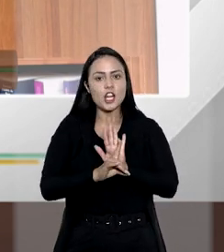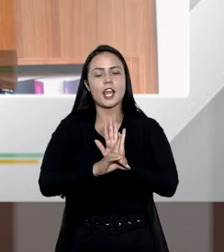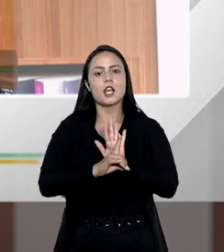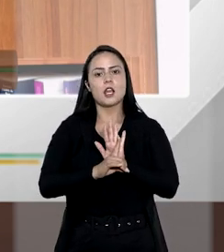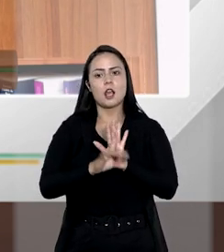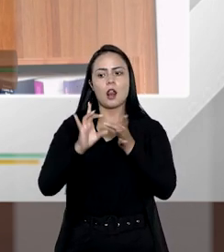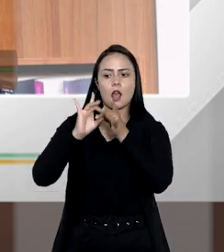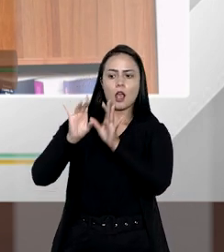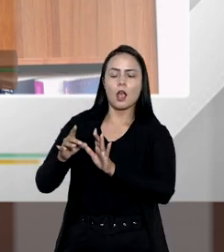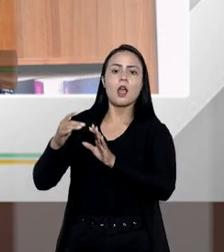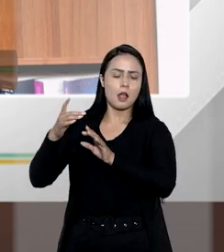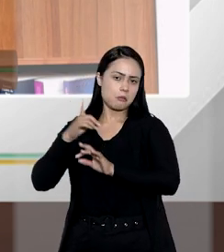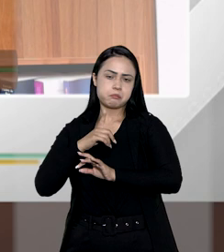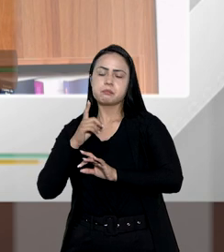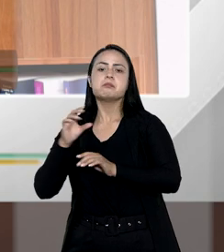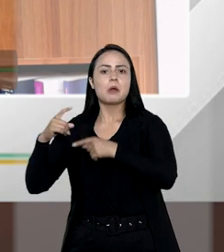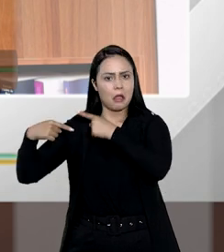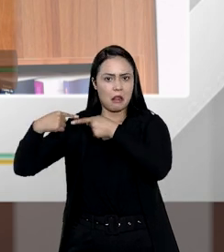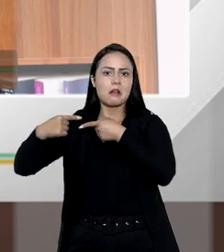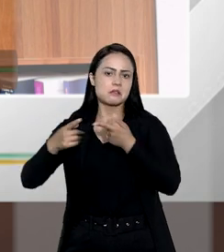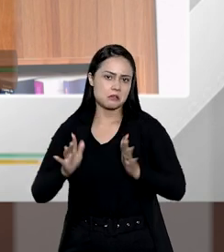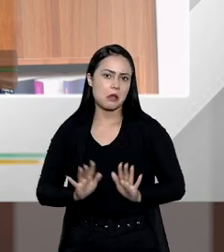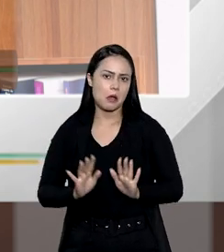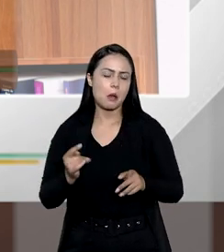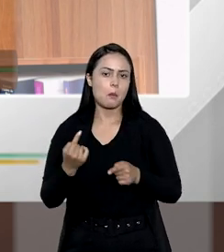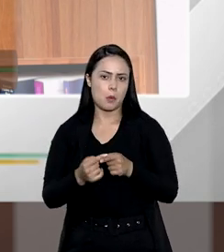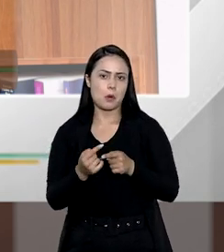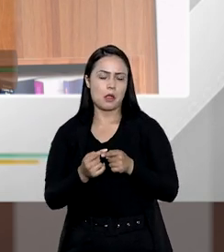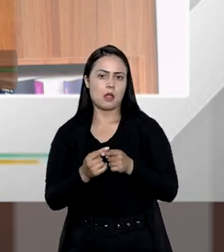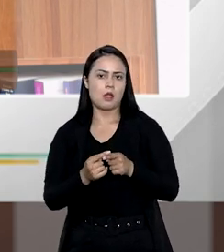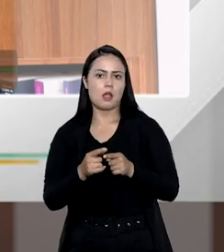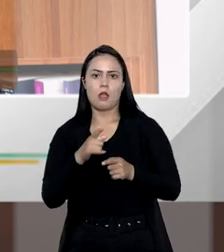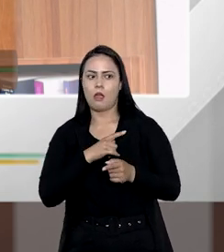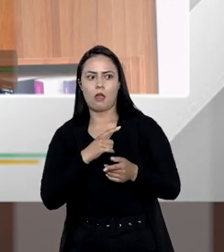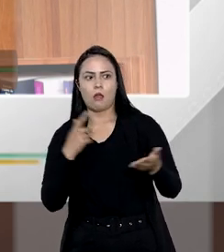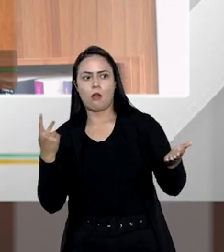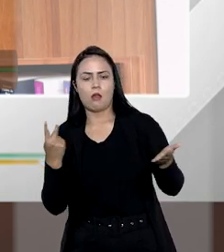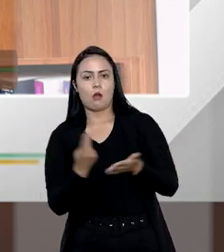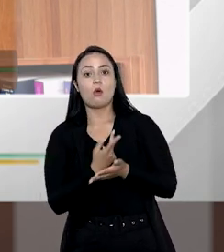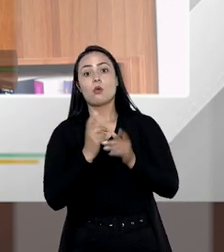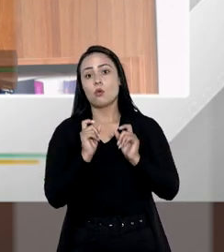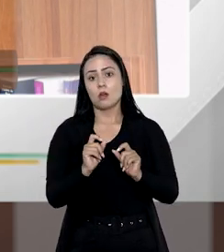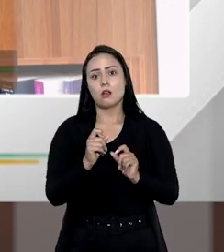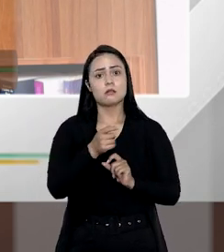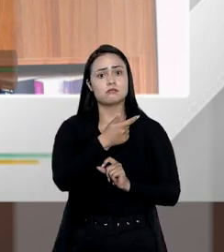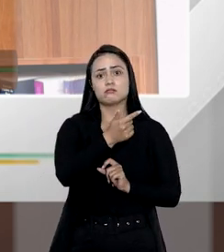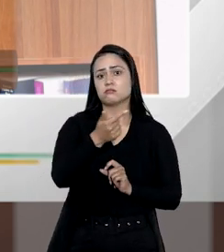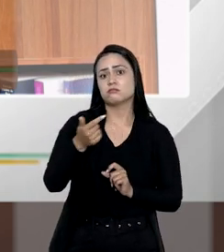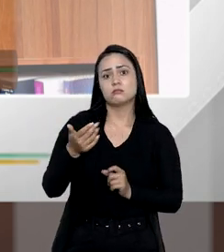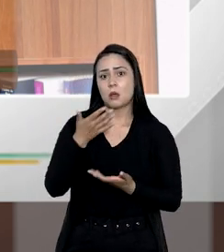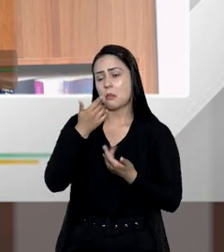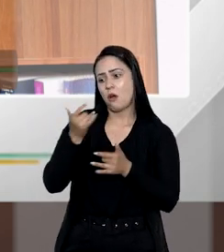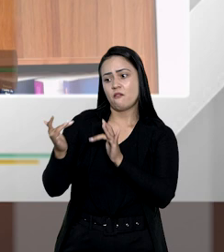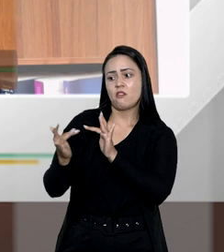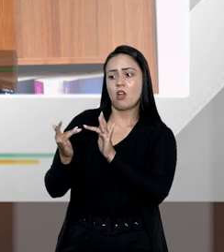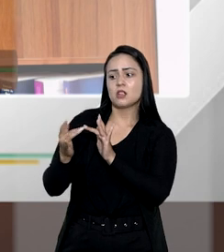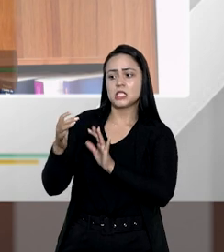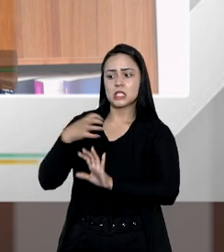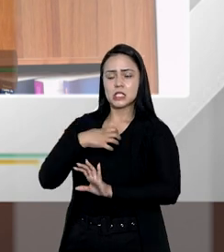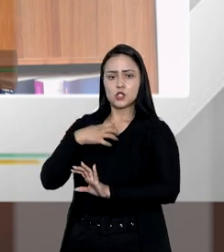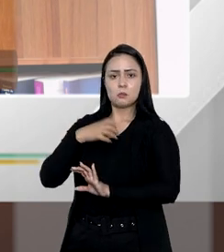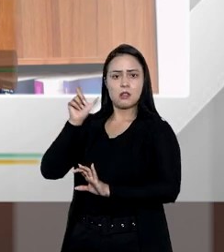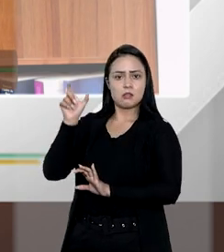de renunciar a essa herança. Até porque pode ser por uma situação de não ter tido uma boa vinculação